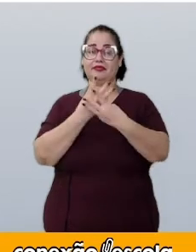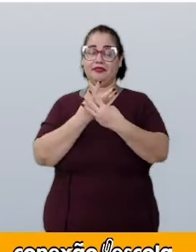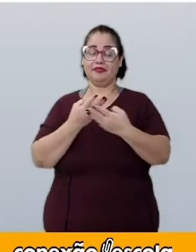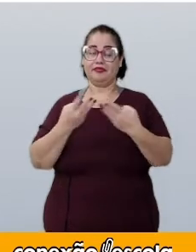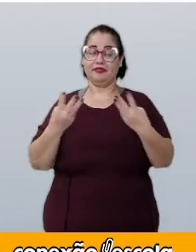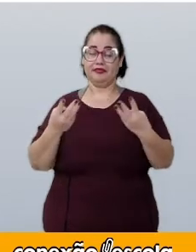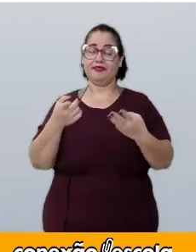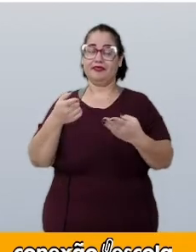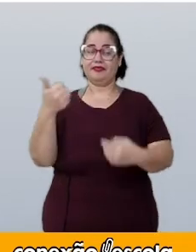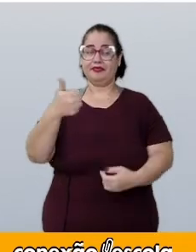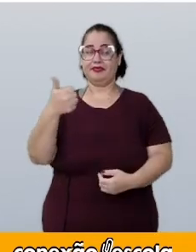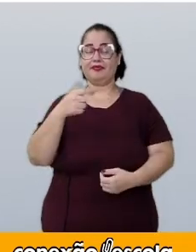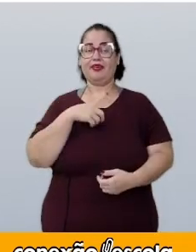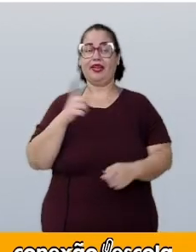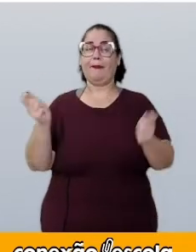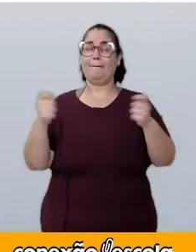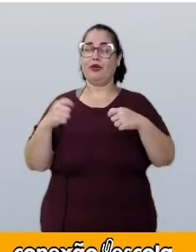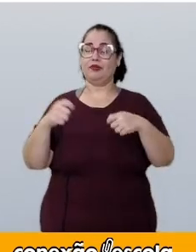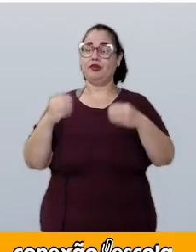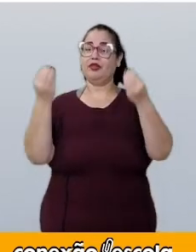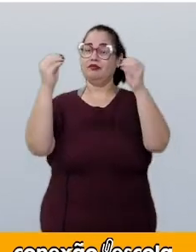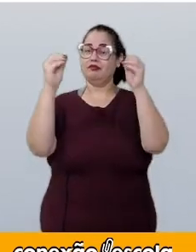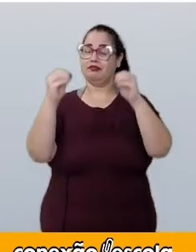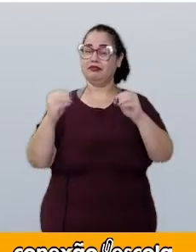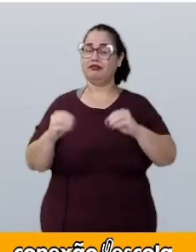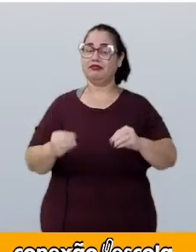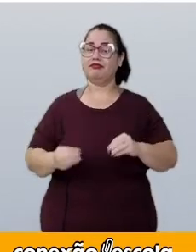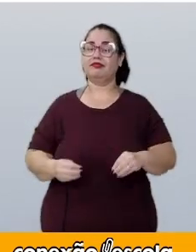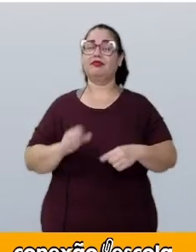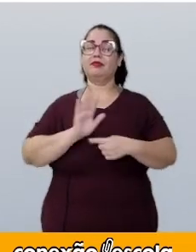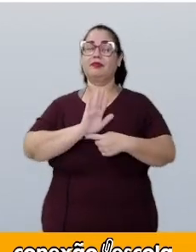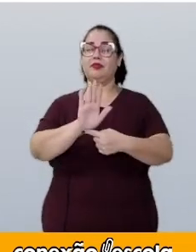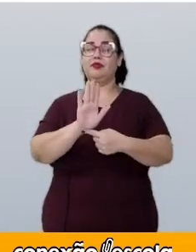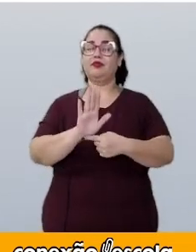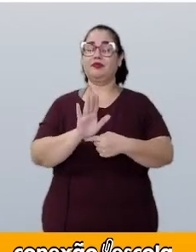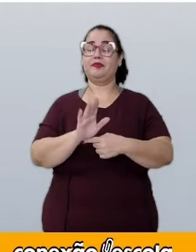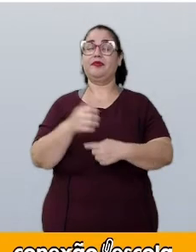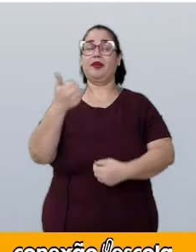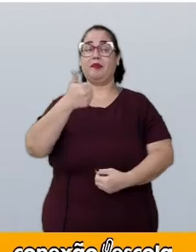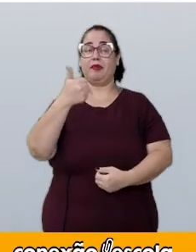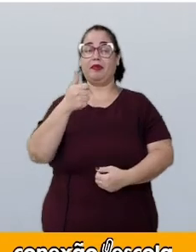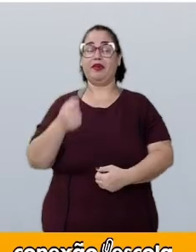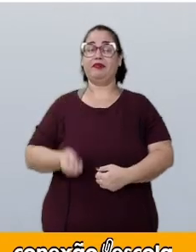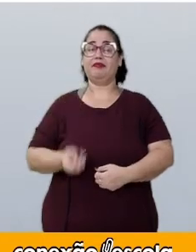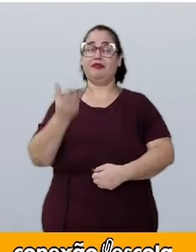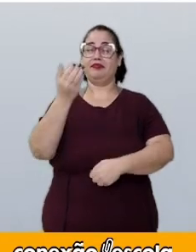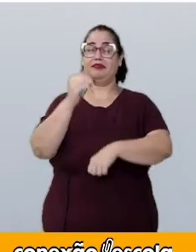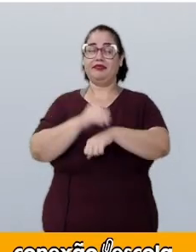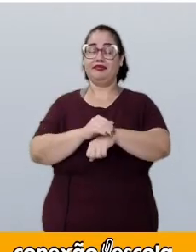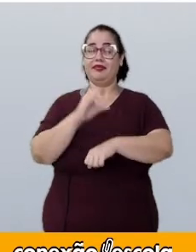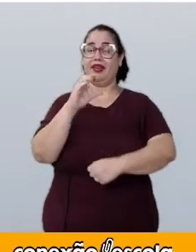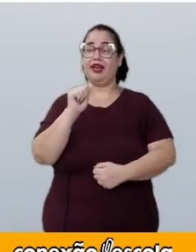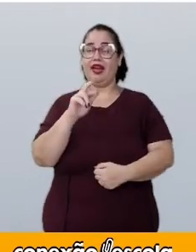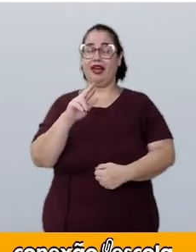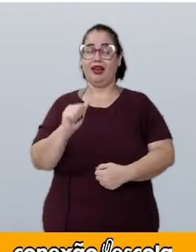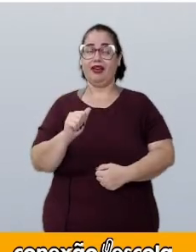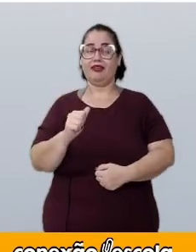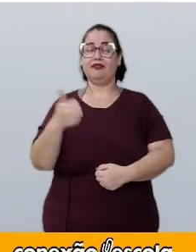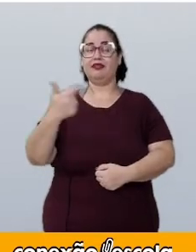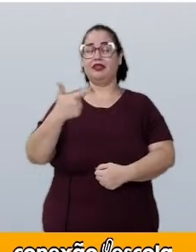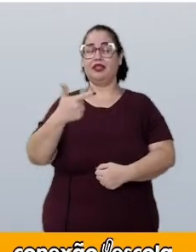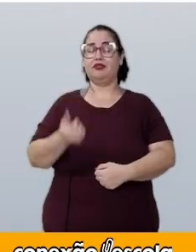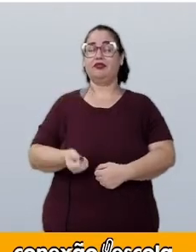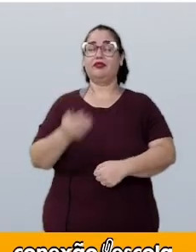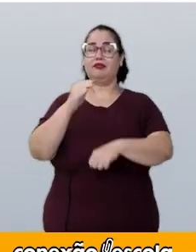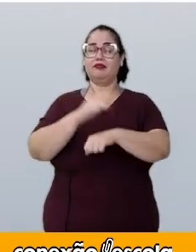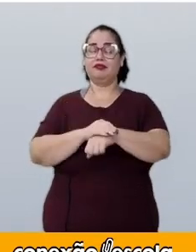você está vendo as possibilidades apresentadas. Primeira moeda jogada, cara, segunda